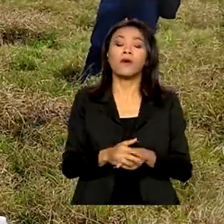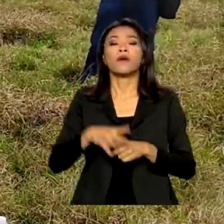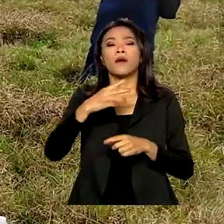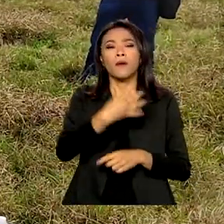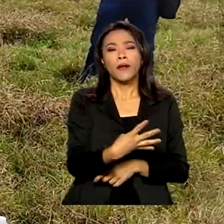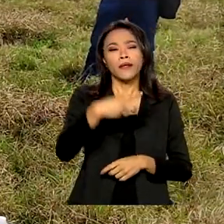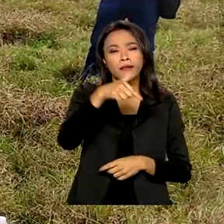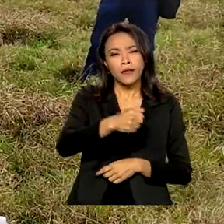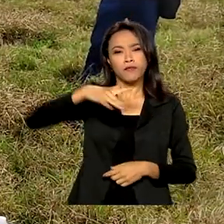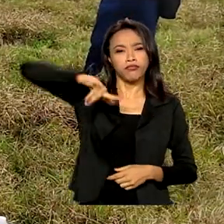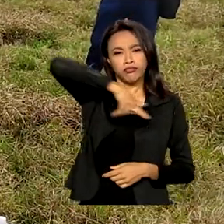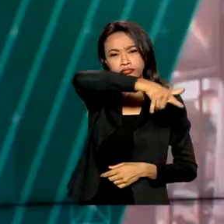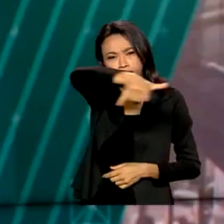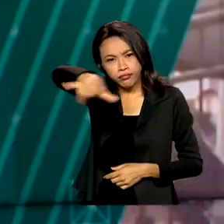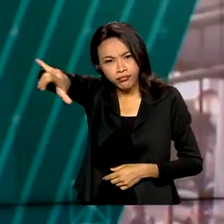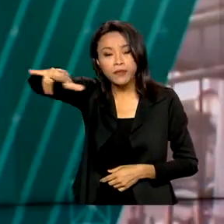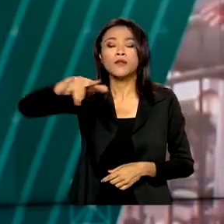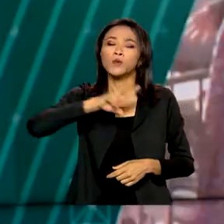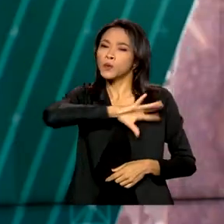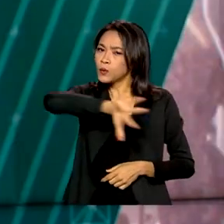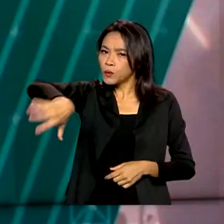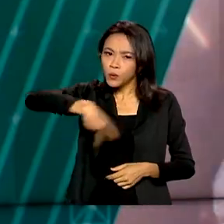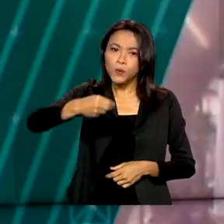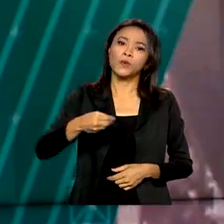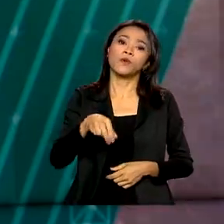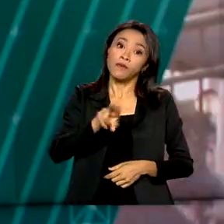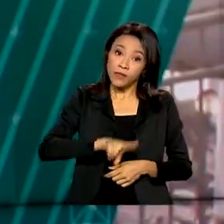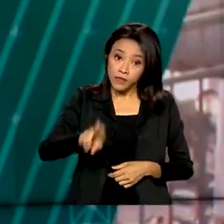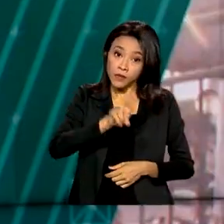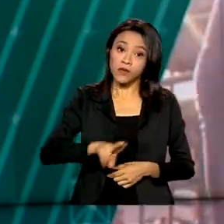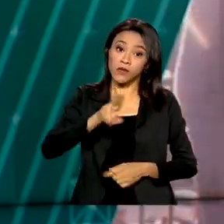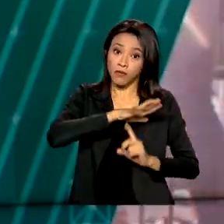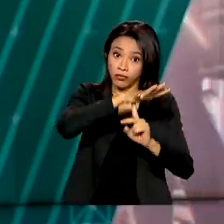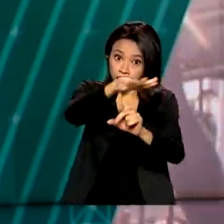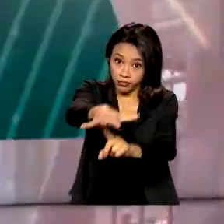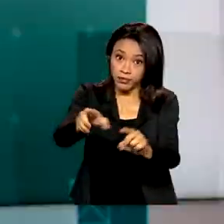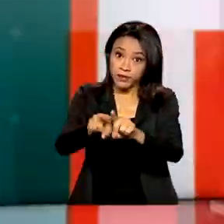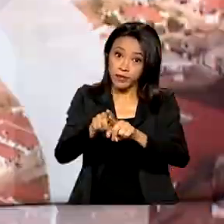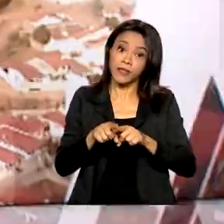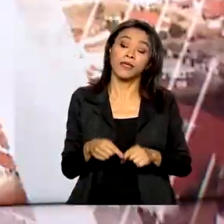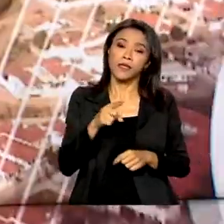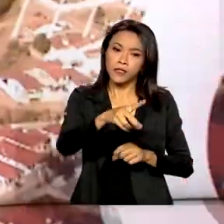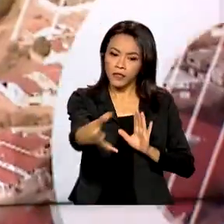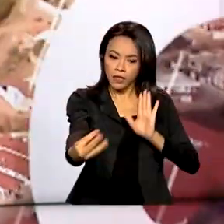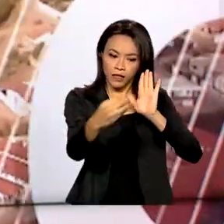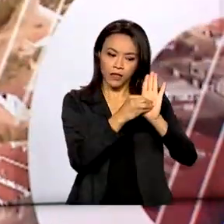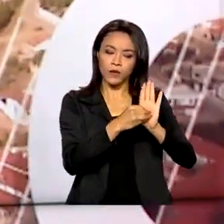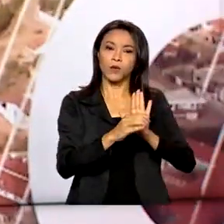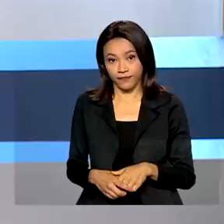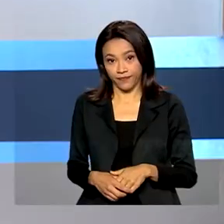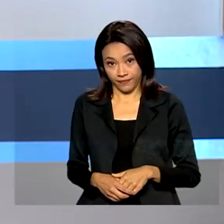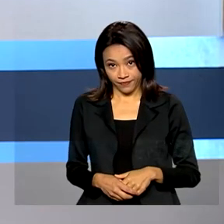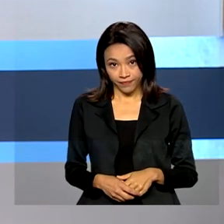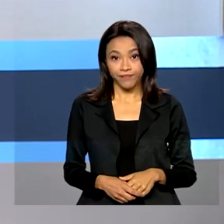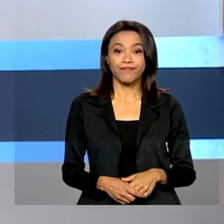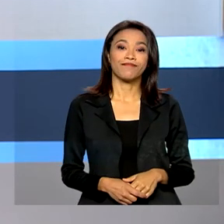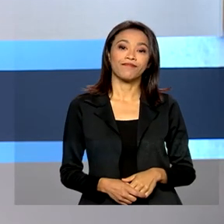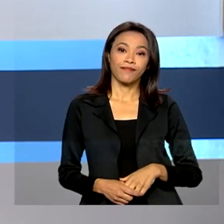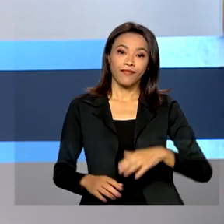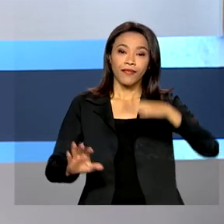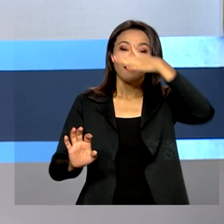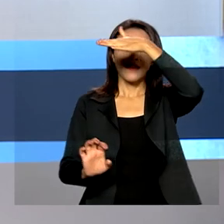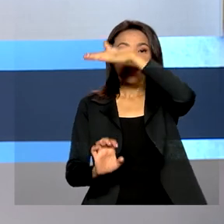serão utilizados nas ações. Esse apoio das Forças Armadas está previsto no Código Eleitoral. A